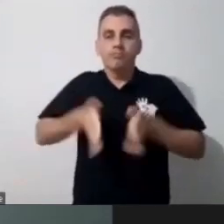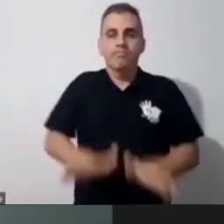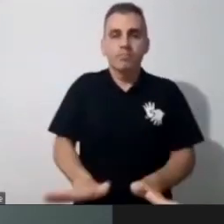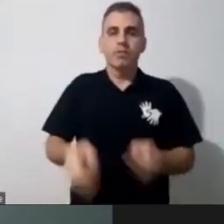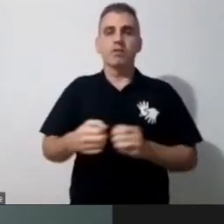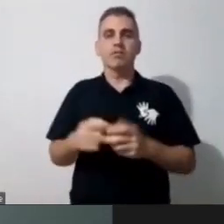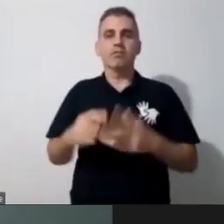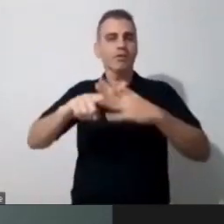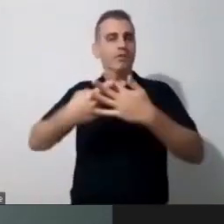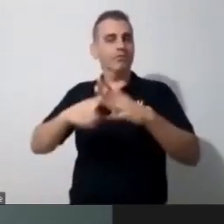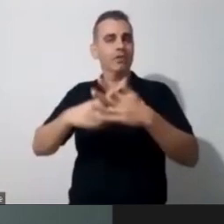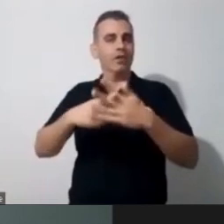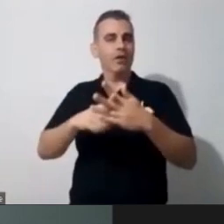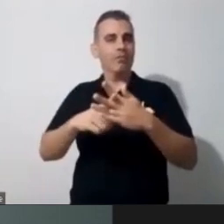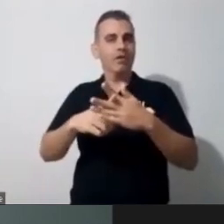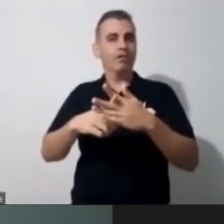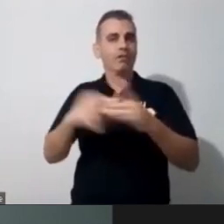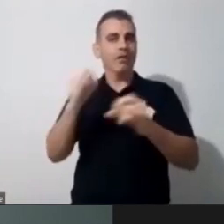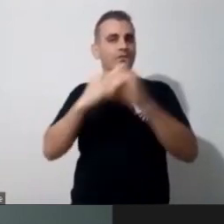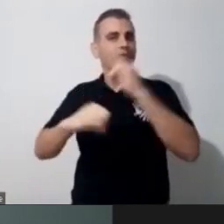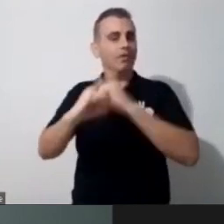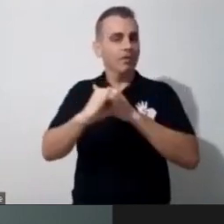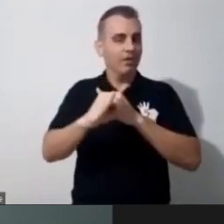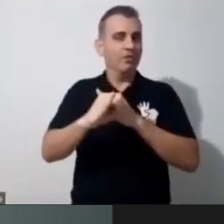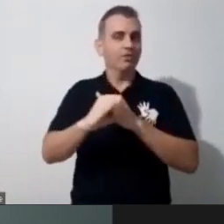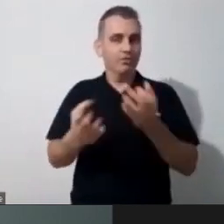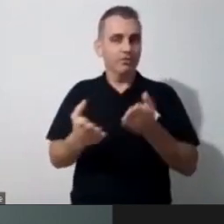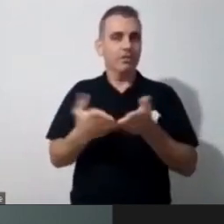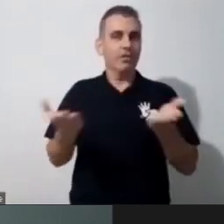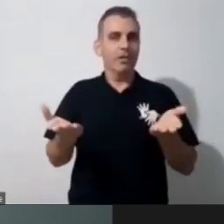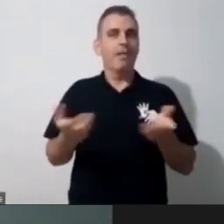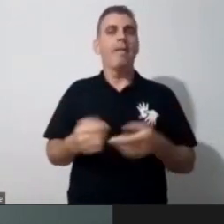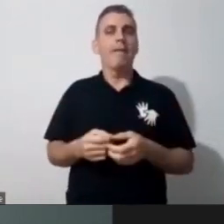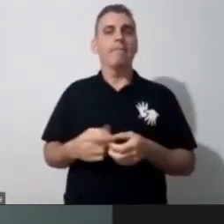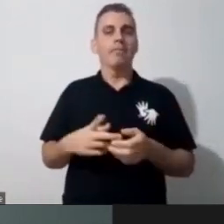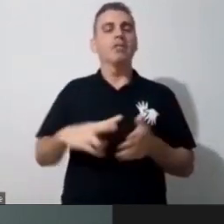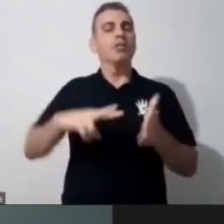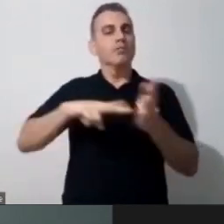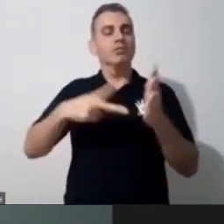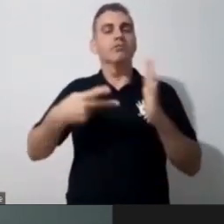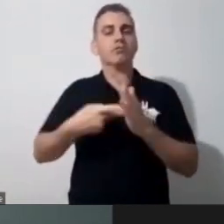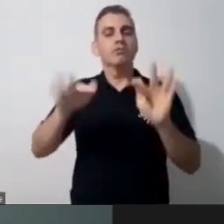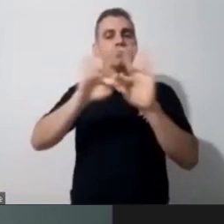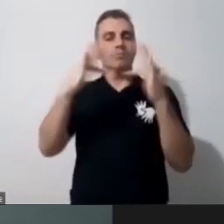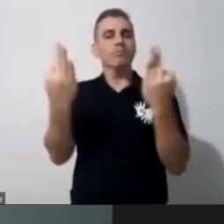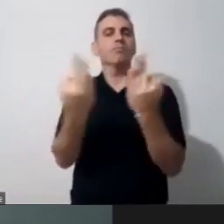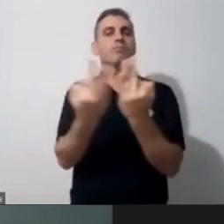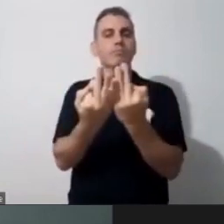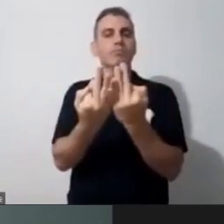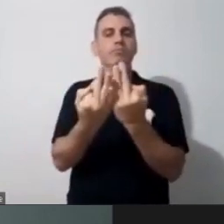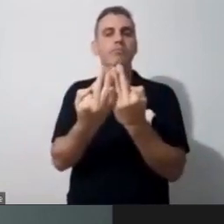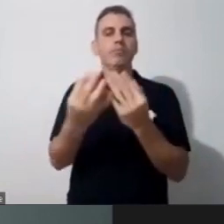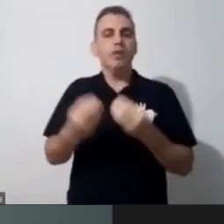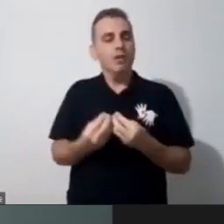-se a carta, uma das dicas, eu acho que faria muito significado a essa família nesse momento, assim, receber algo